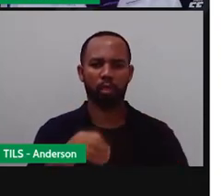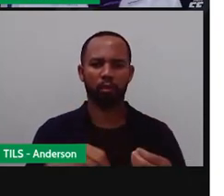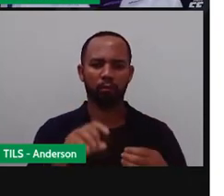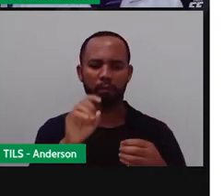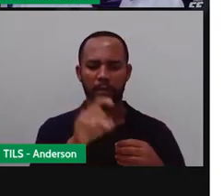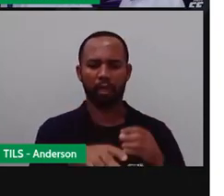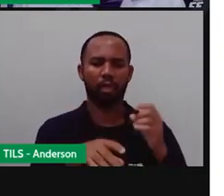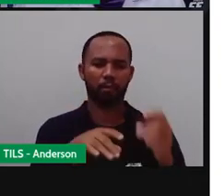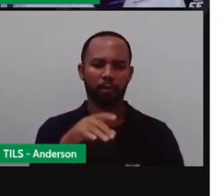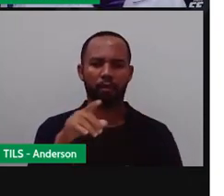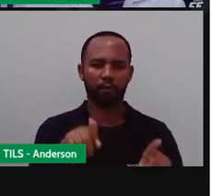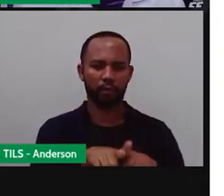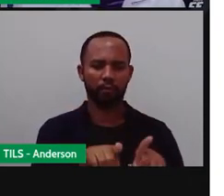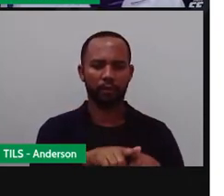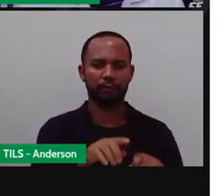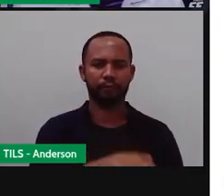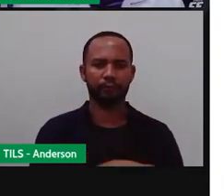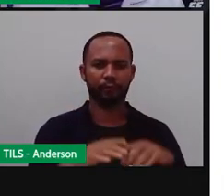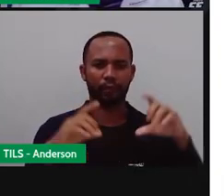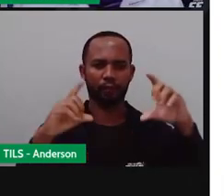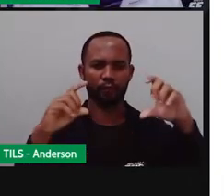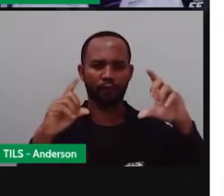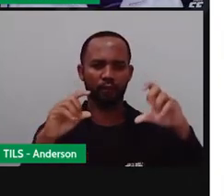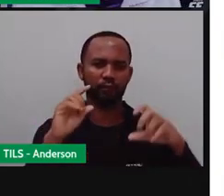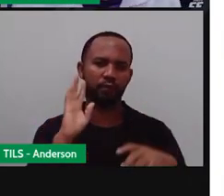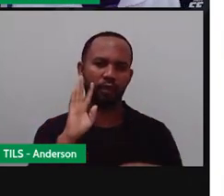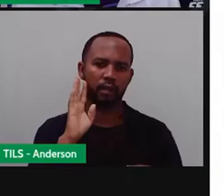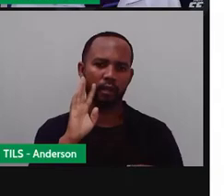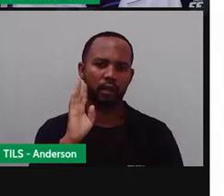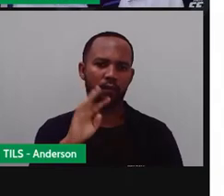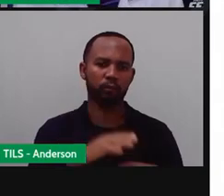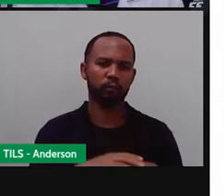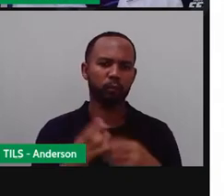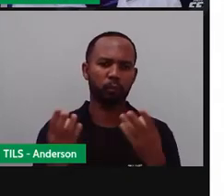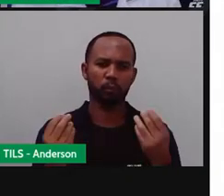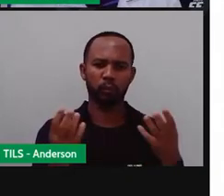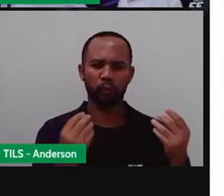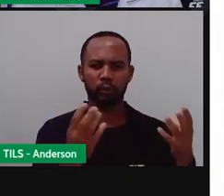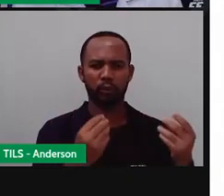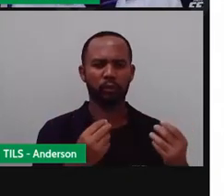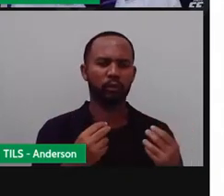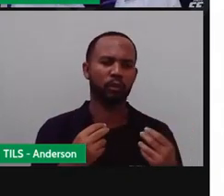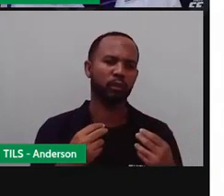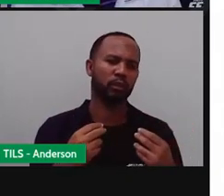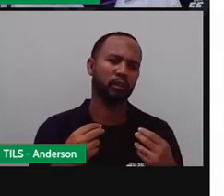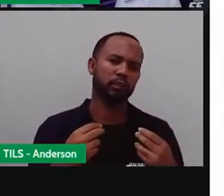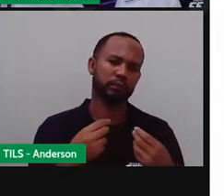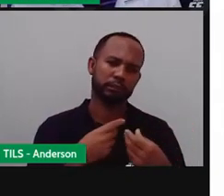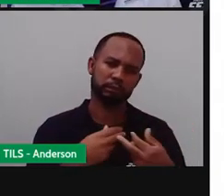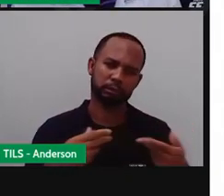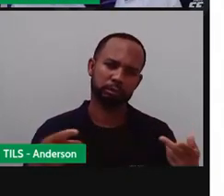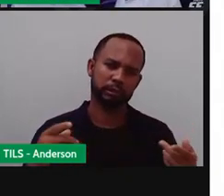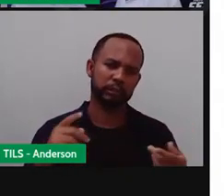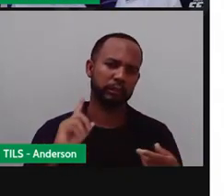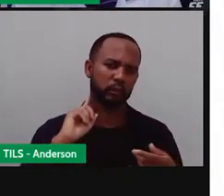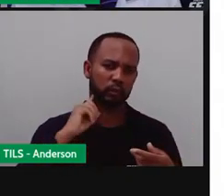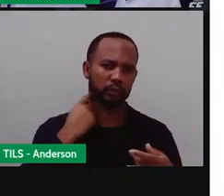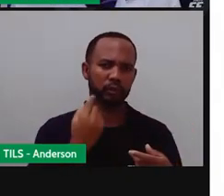impróprios. Olha que desenho bacana aí, né? Um lixo, muito lixo. E no meio do lixo aí temos de verde o quê?